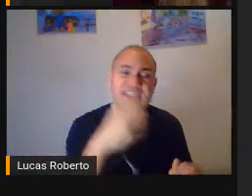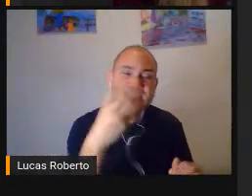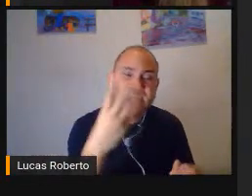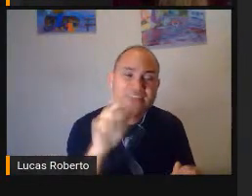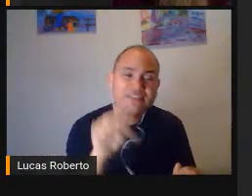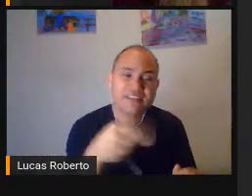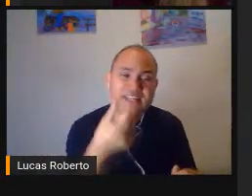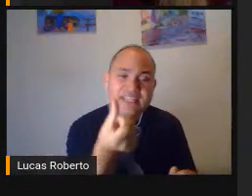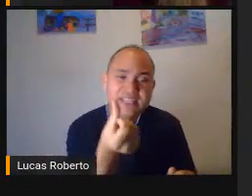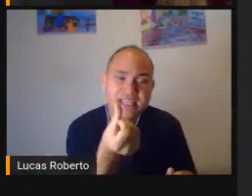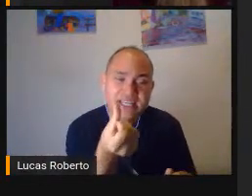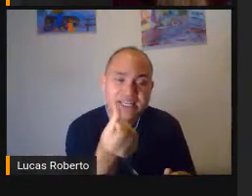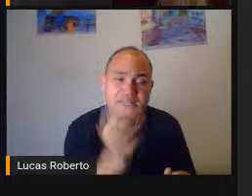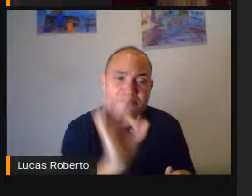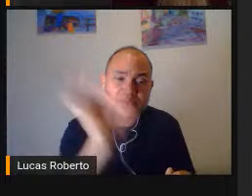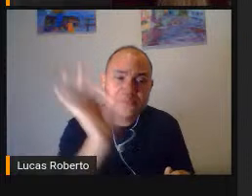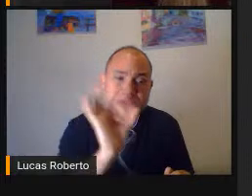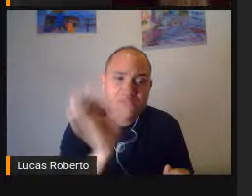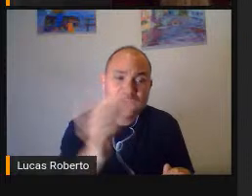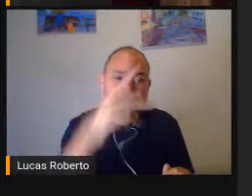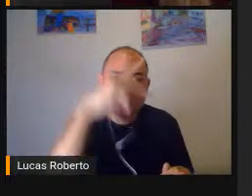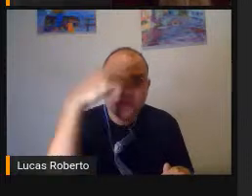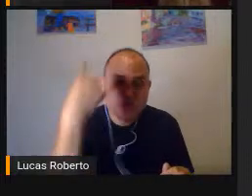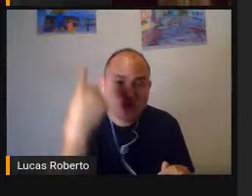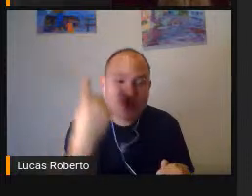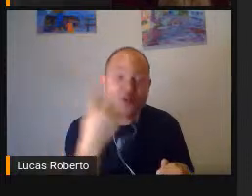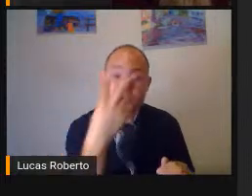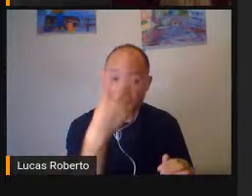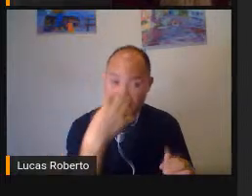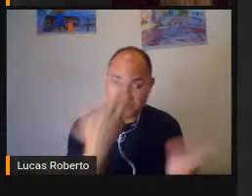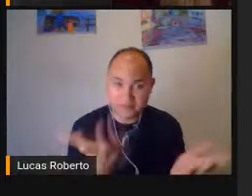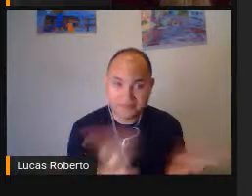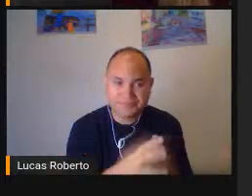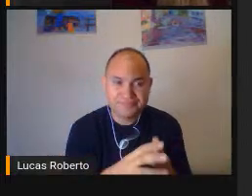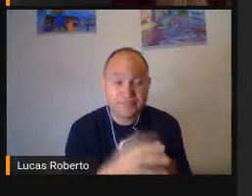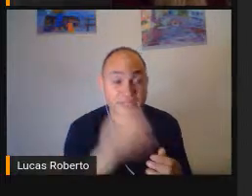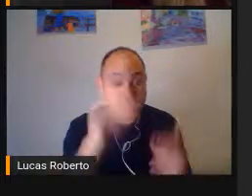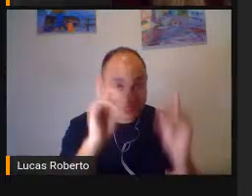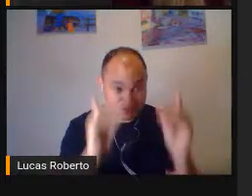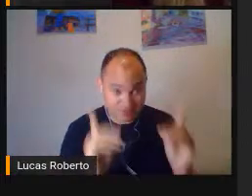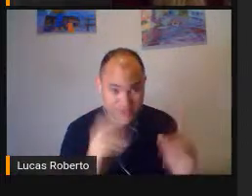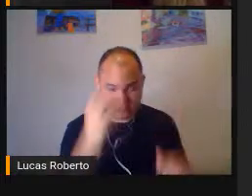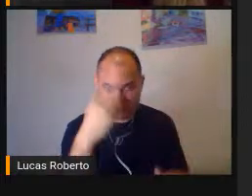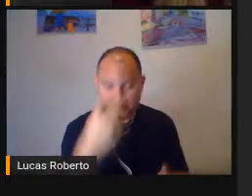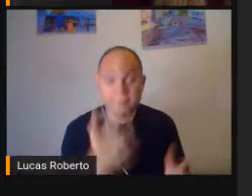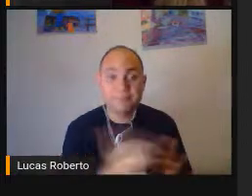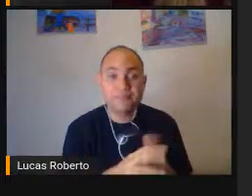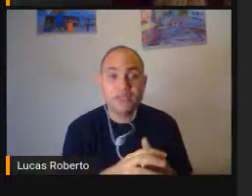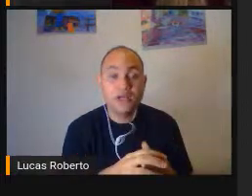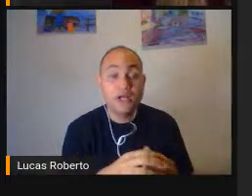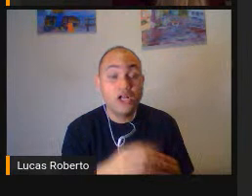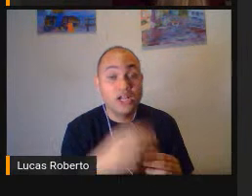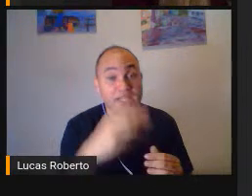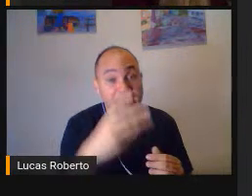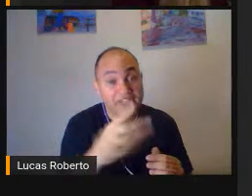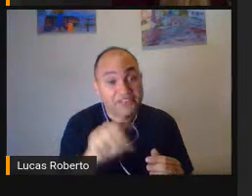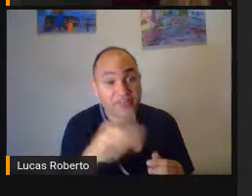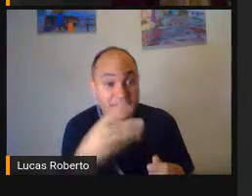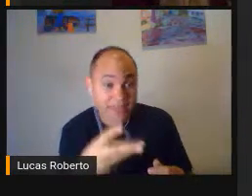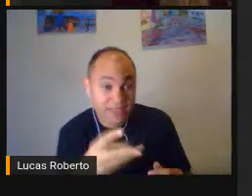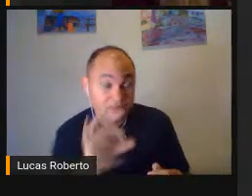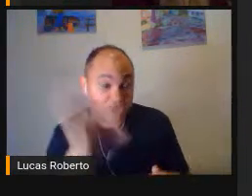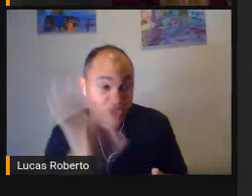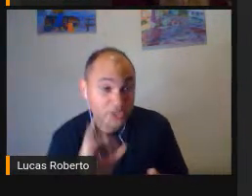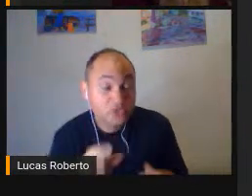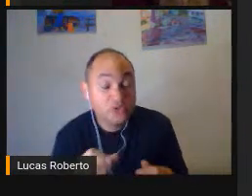Com deficiência visual Bastante gente 3,3% Adquiriram a deficiência Por doença Ou acidente 0